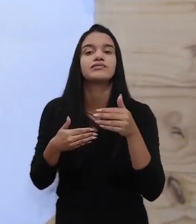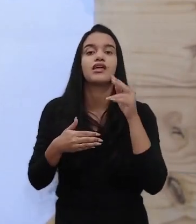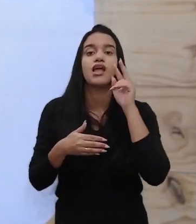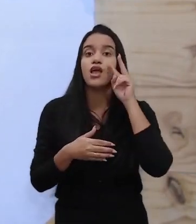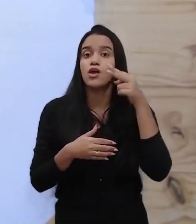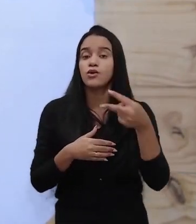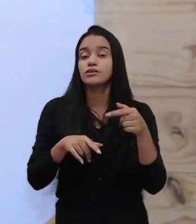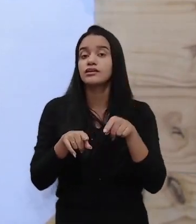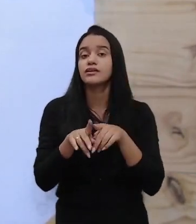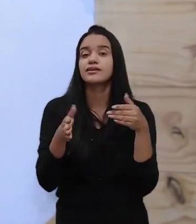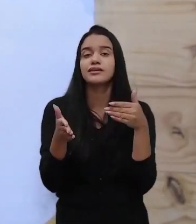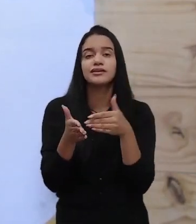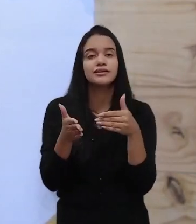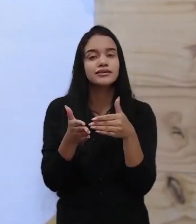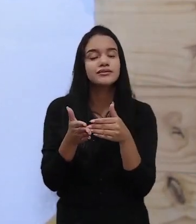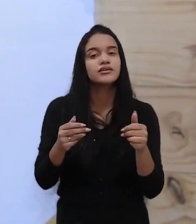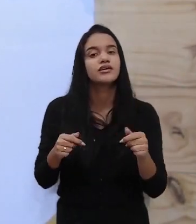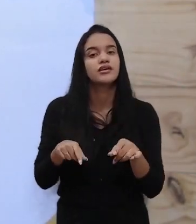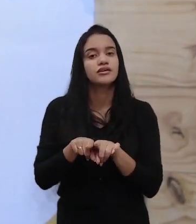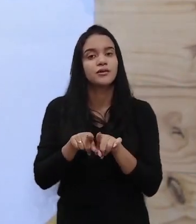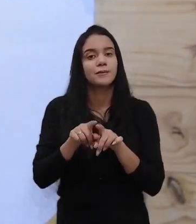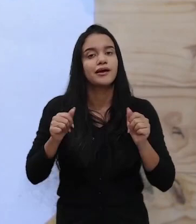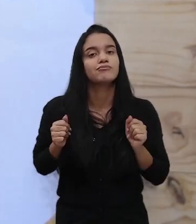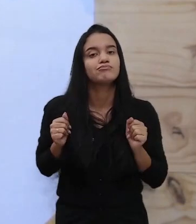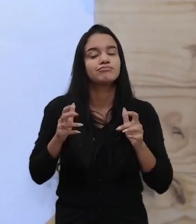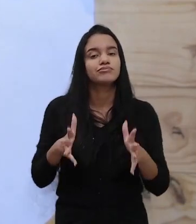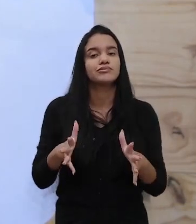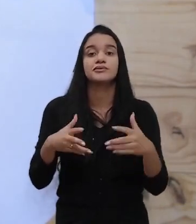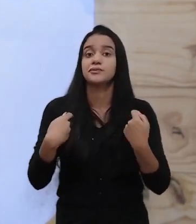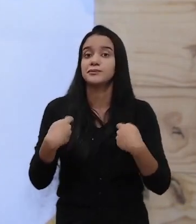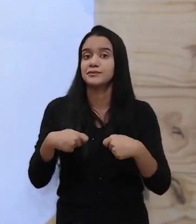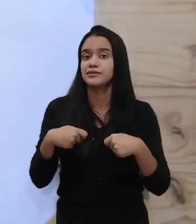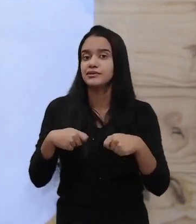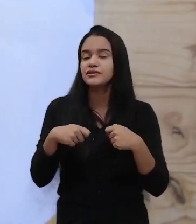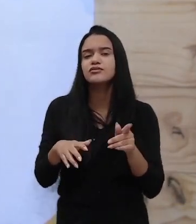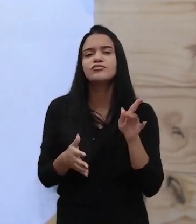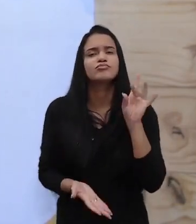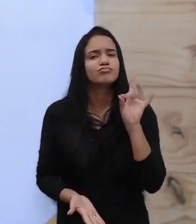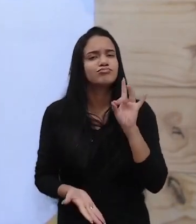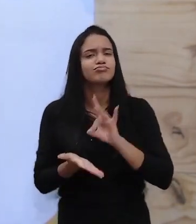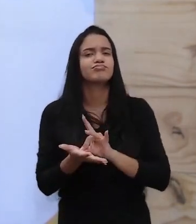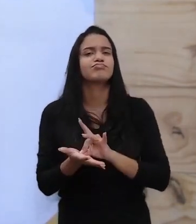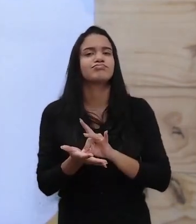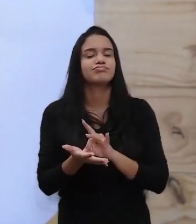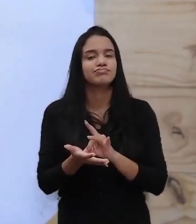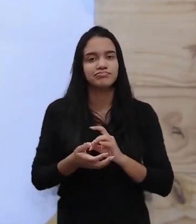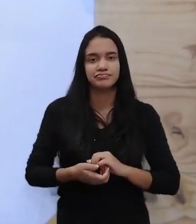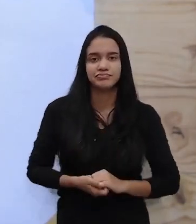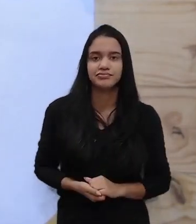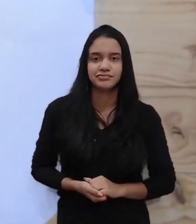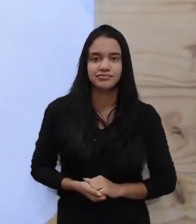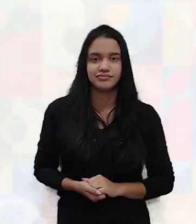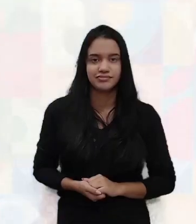limitações, quais são os planos de ação que eu preciso executar para, de fato, fazer a coisa acontecer.